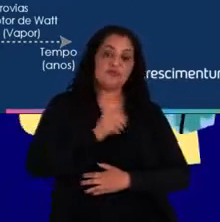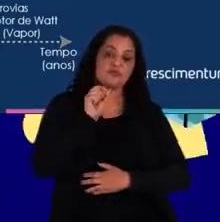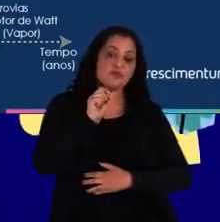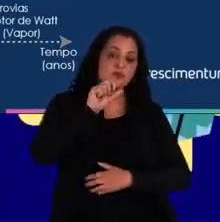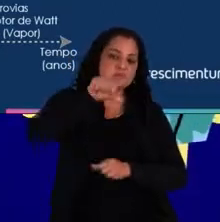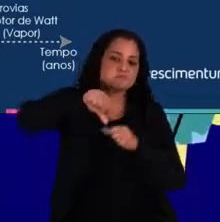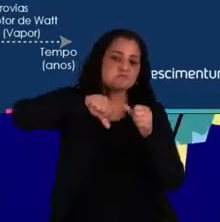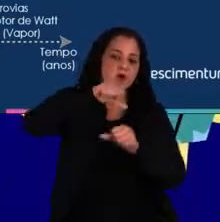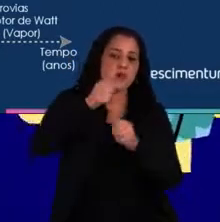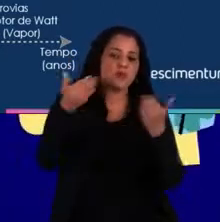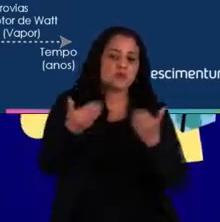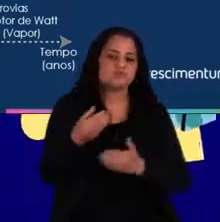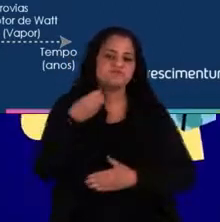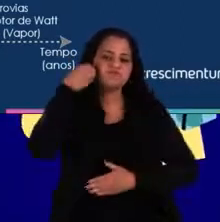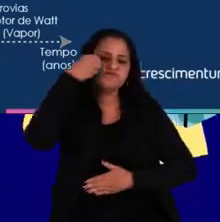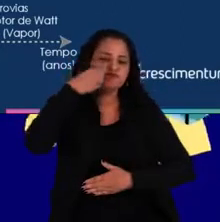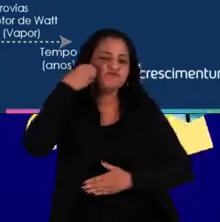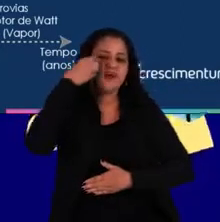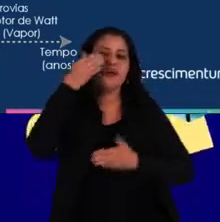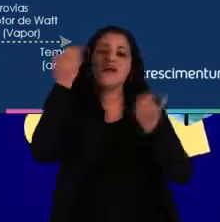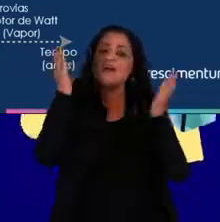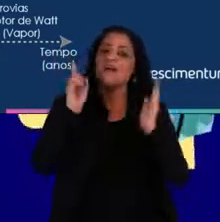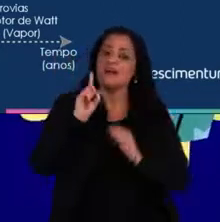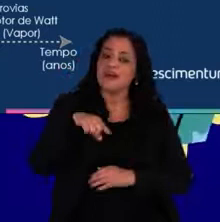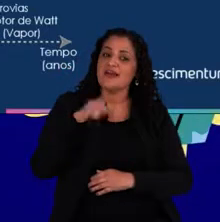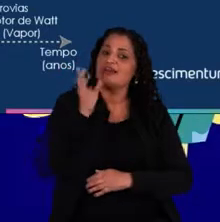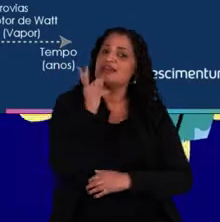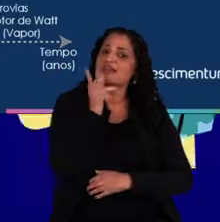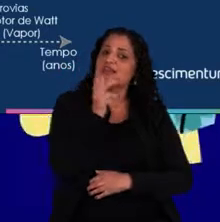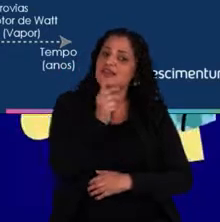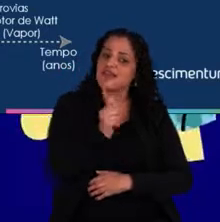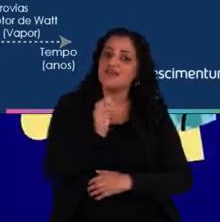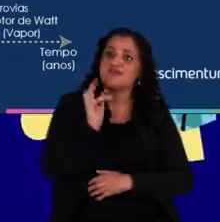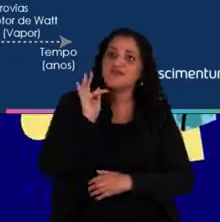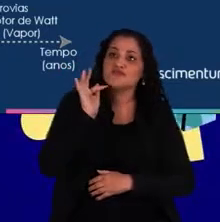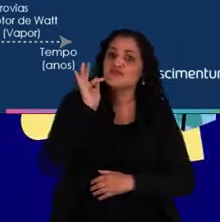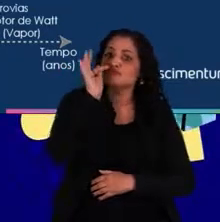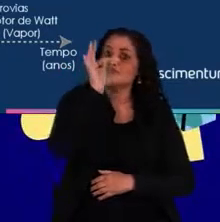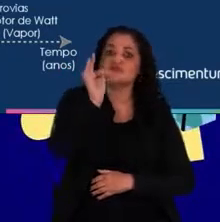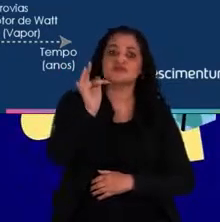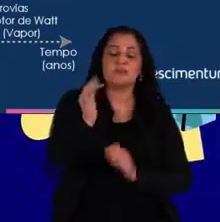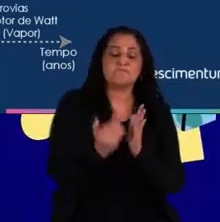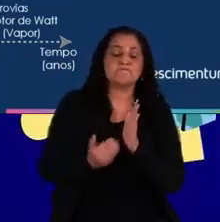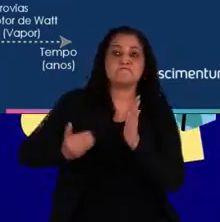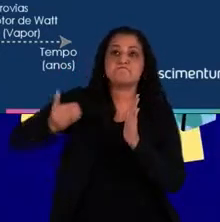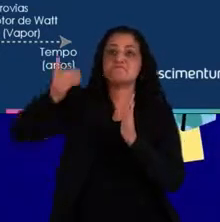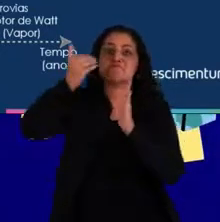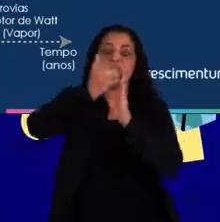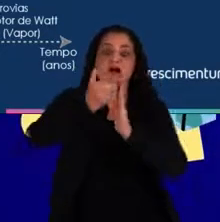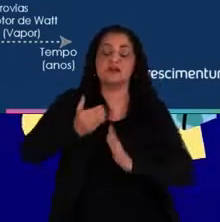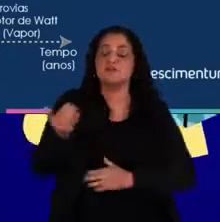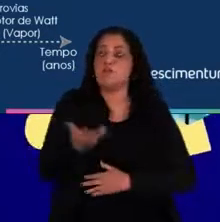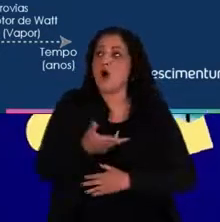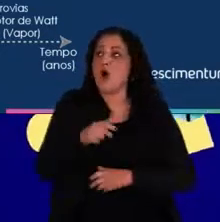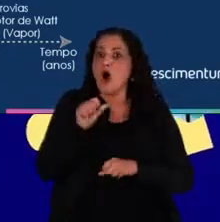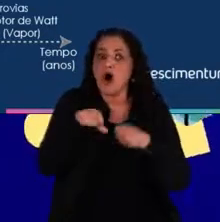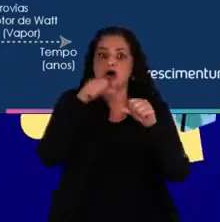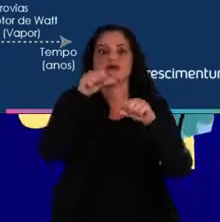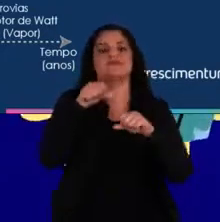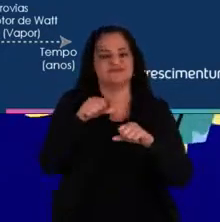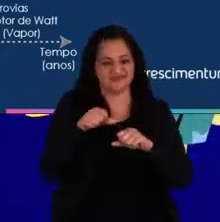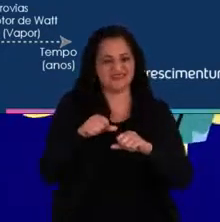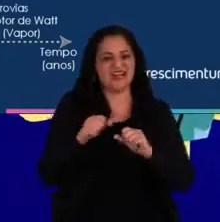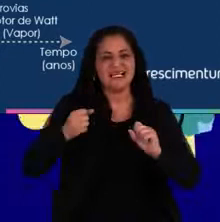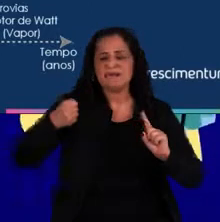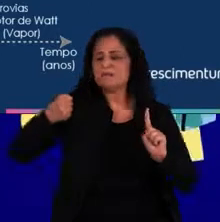experimentando hoje, ainda é a mais lenta que iremos vivenciar no futuro. E o quanto que essas mudanças, sim,